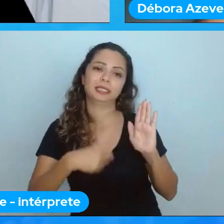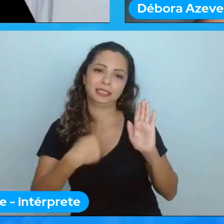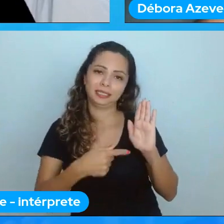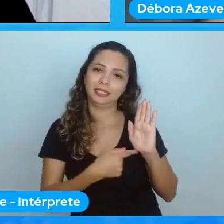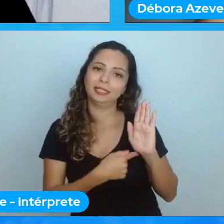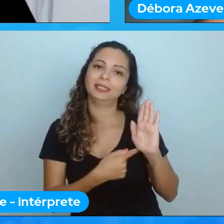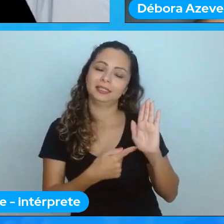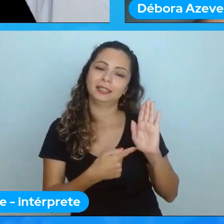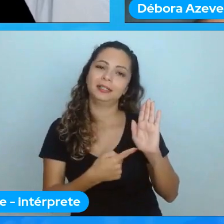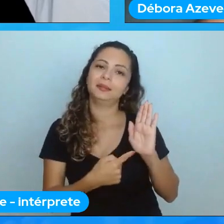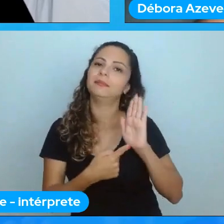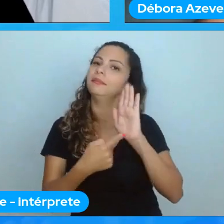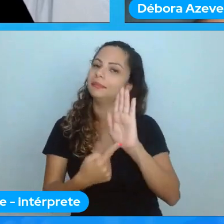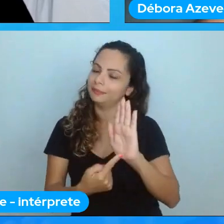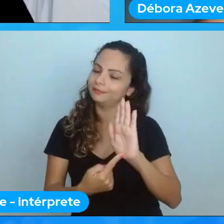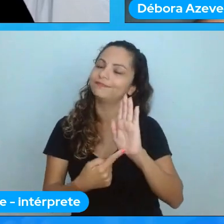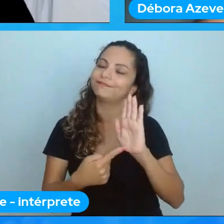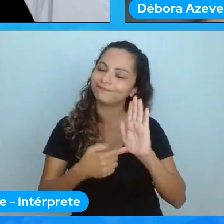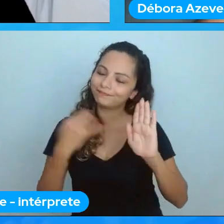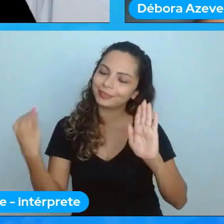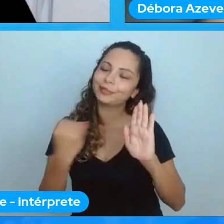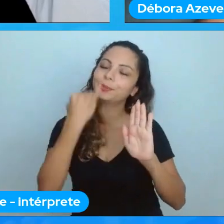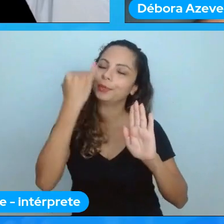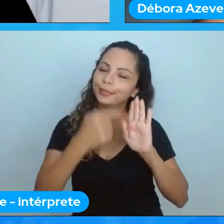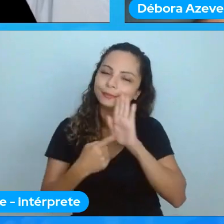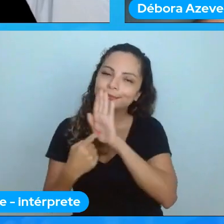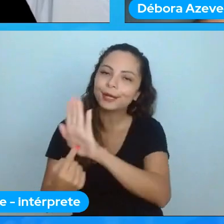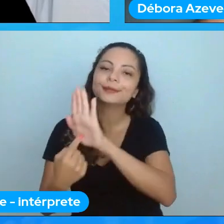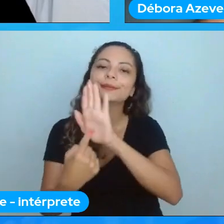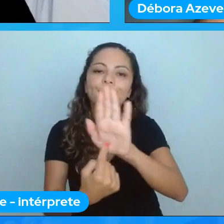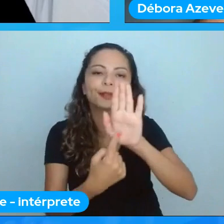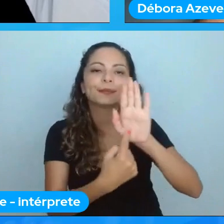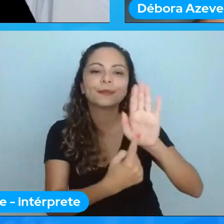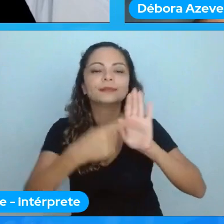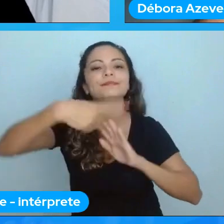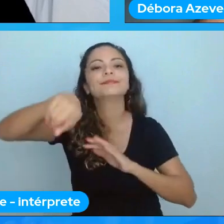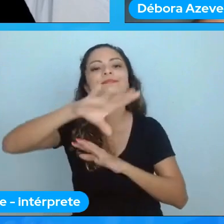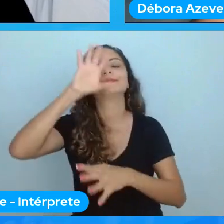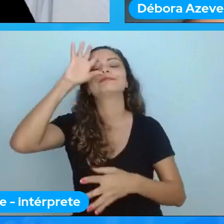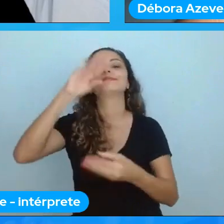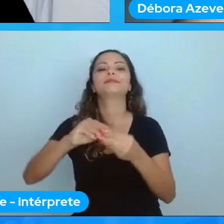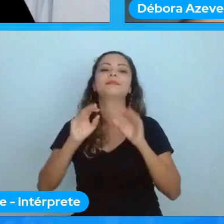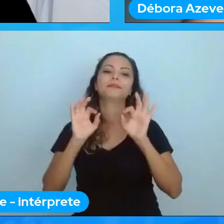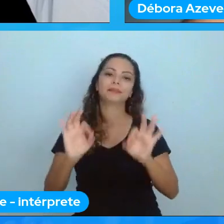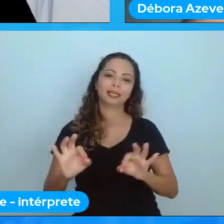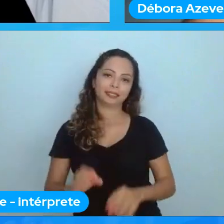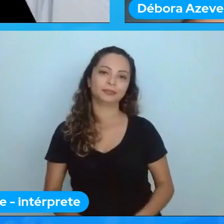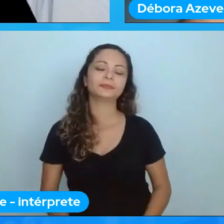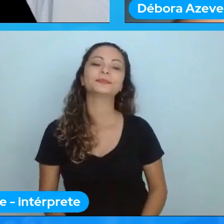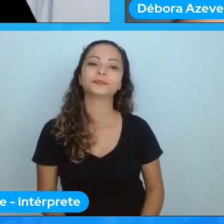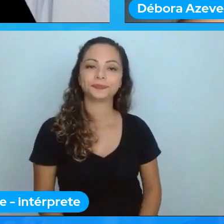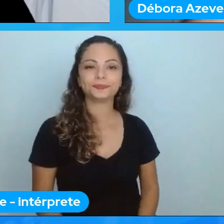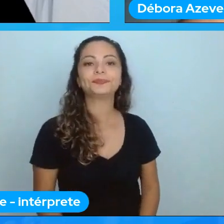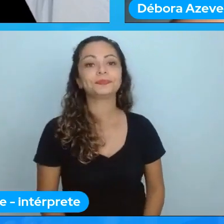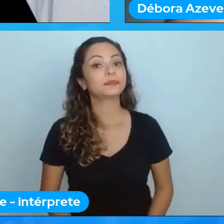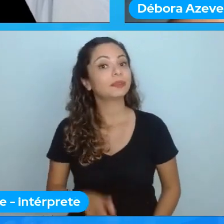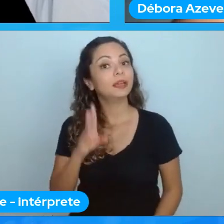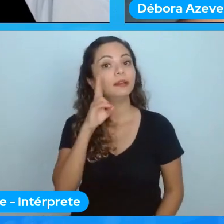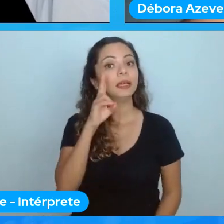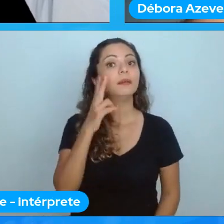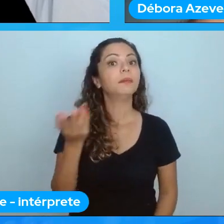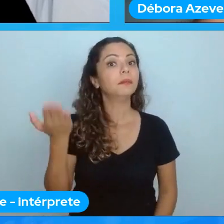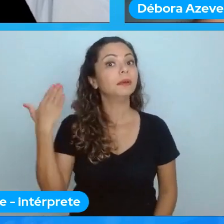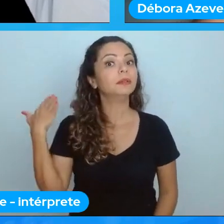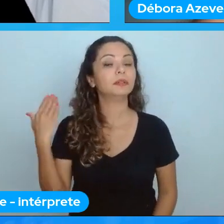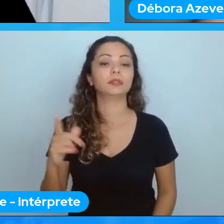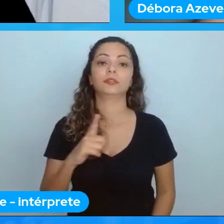necessidade de a gente continuar batendo na tecla sobre isso é algo que a gente fazia um pouco era meio que esse misto de a gente tinha os